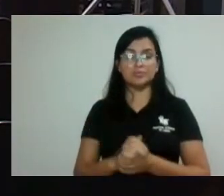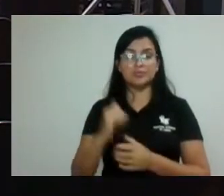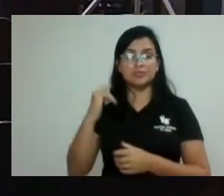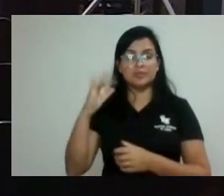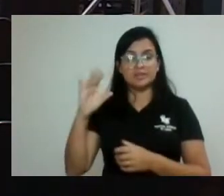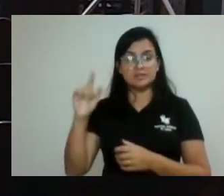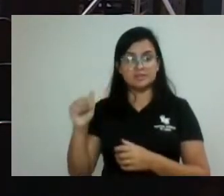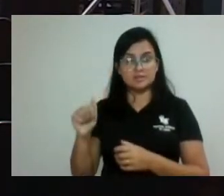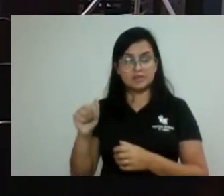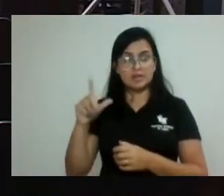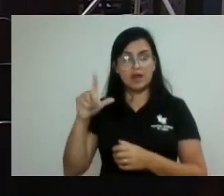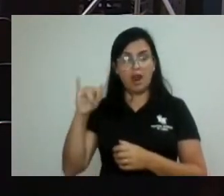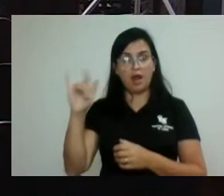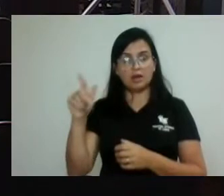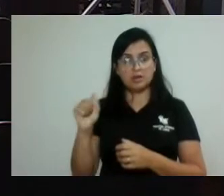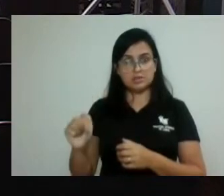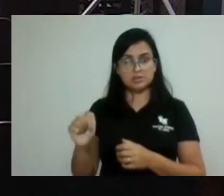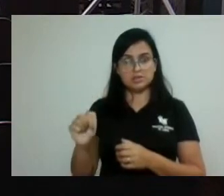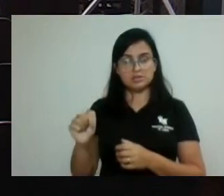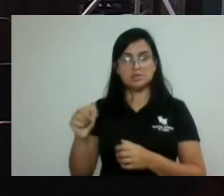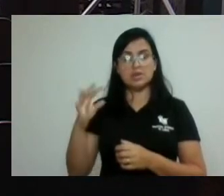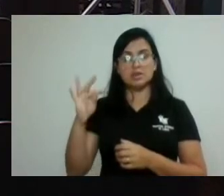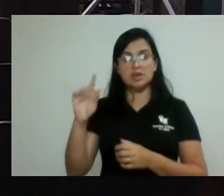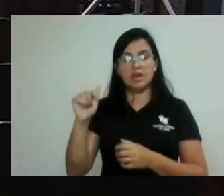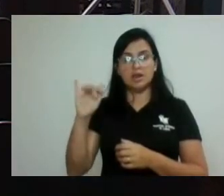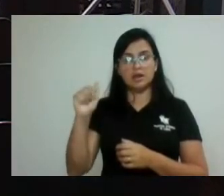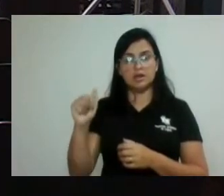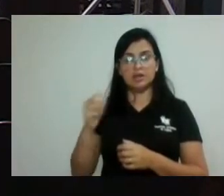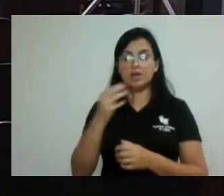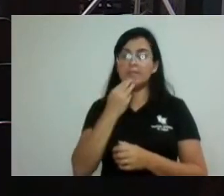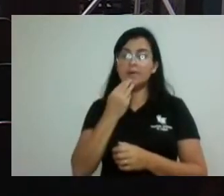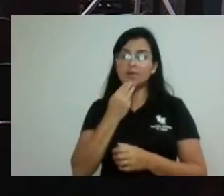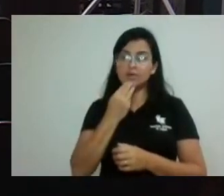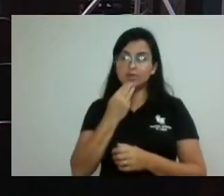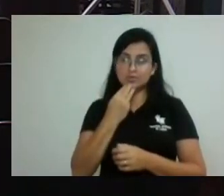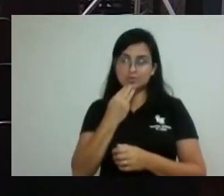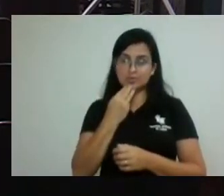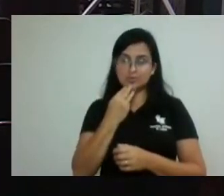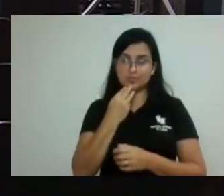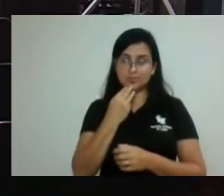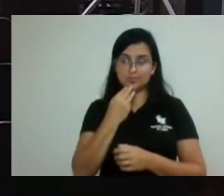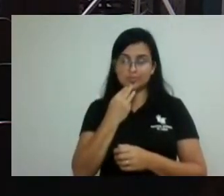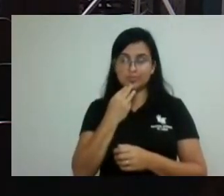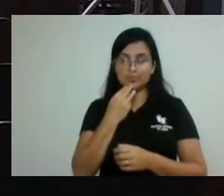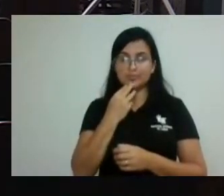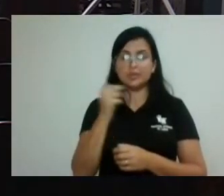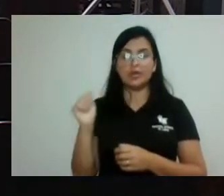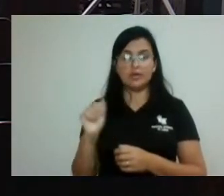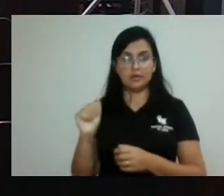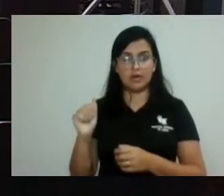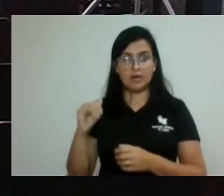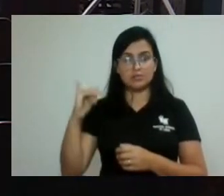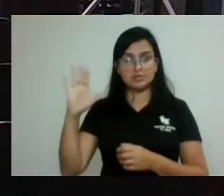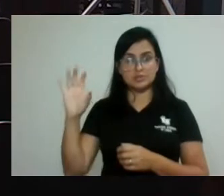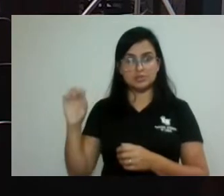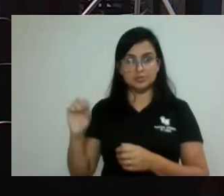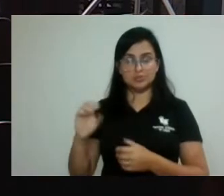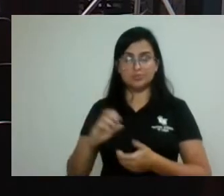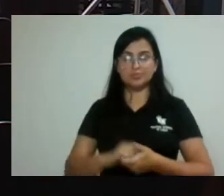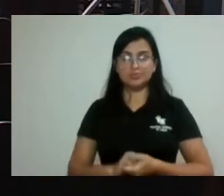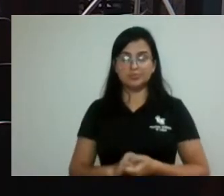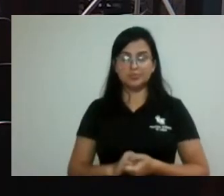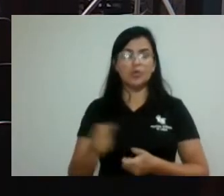Perruti, Thalias Sobral, Maurício Delgado, Antônia Guiarra e Cido Reis. Quantos votos favoráveis?